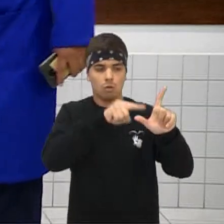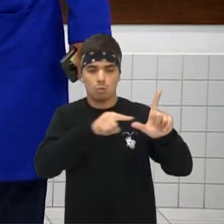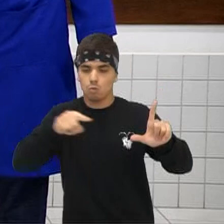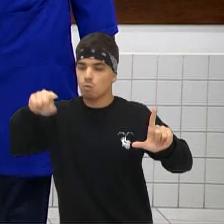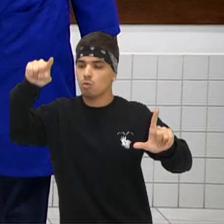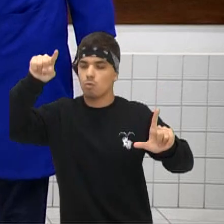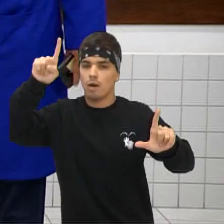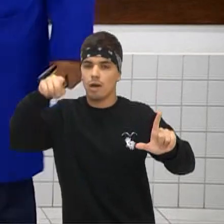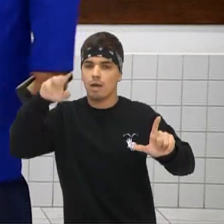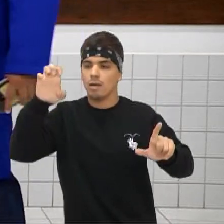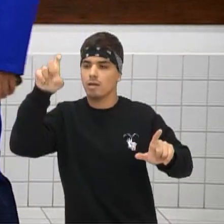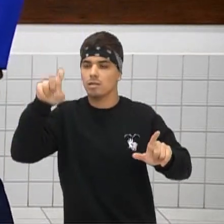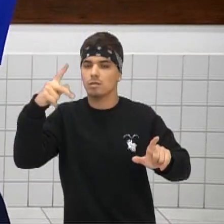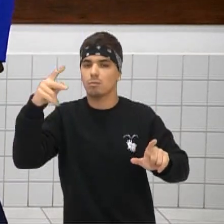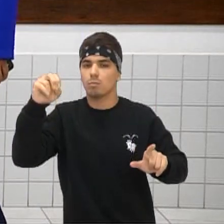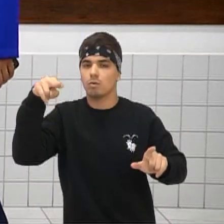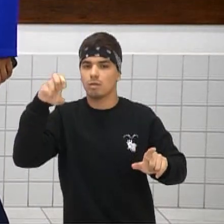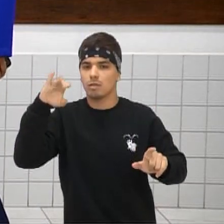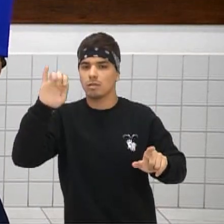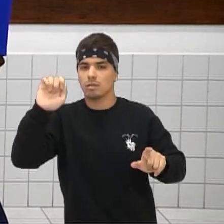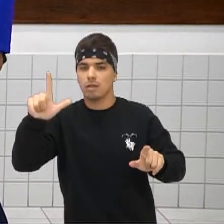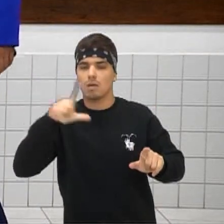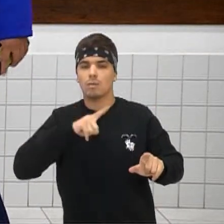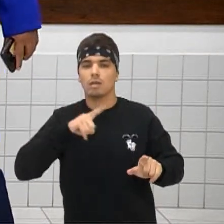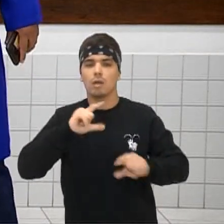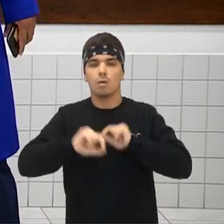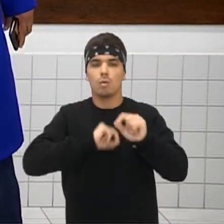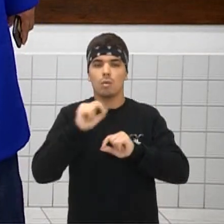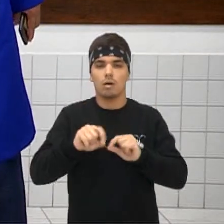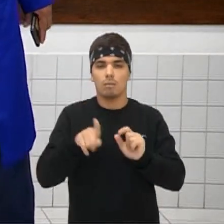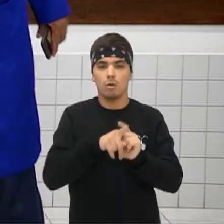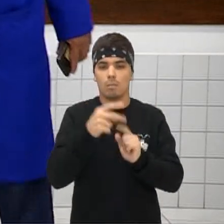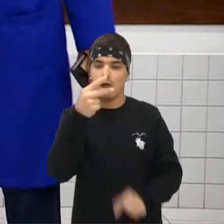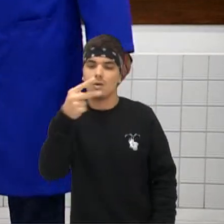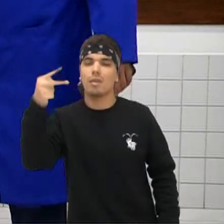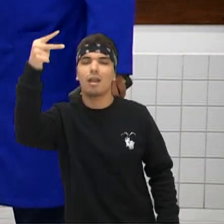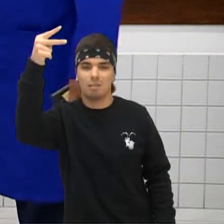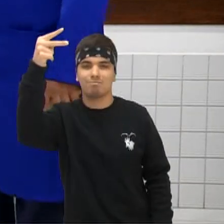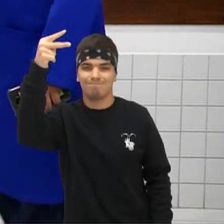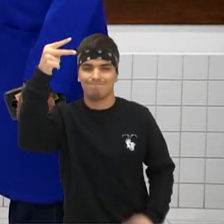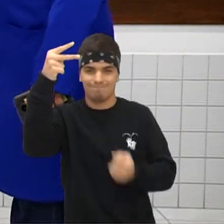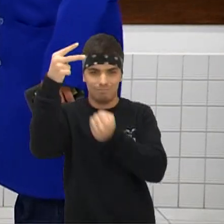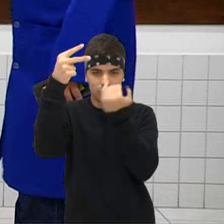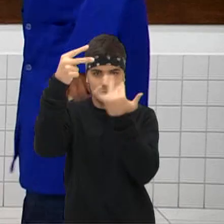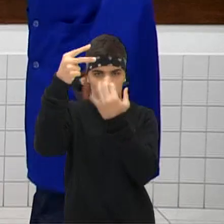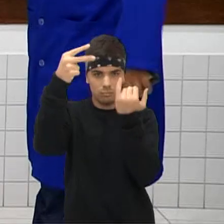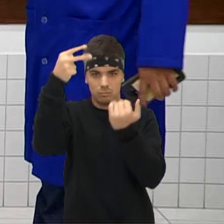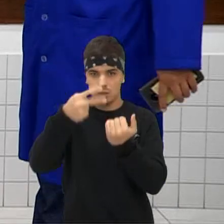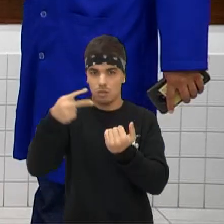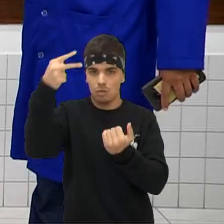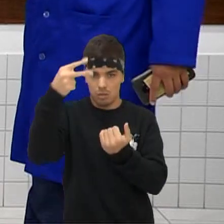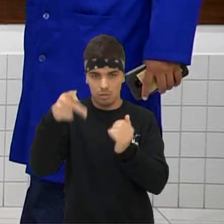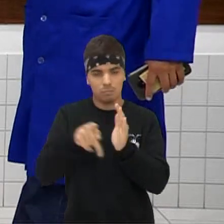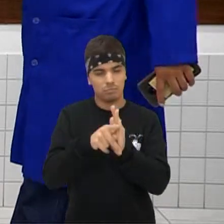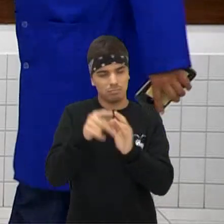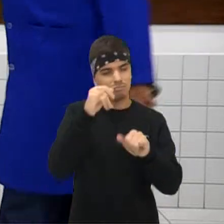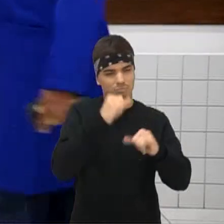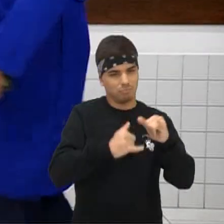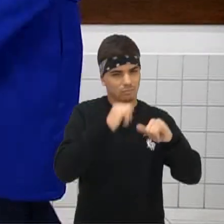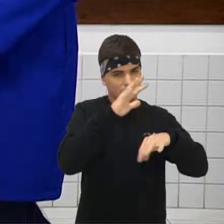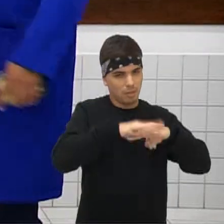exponencial Por que que é exponencial? Percebam que tem um termo de ao quadrado na equação, beleza? As velhas equações de matemática, né?